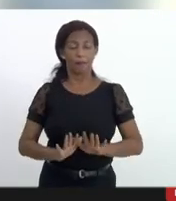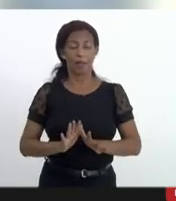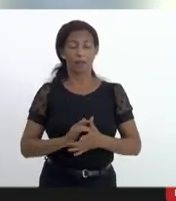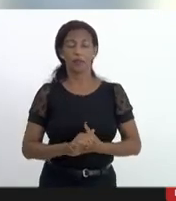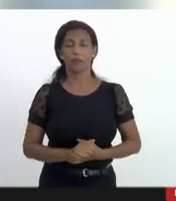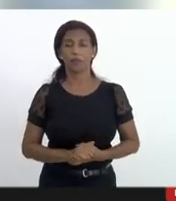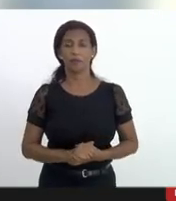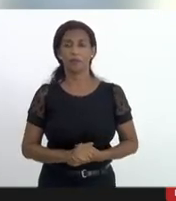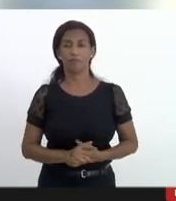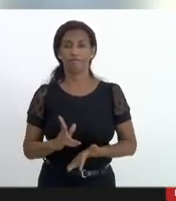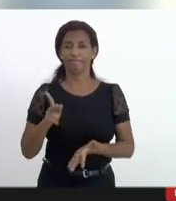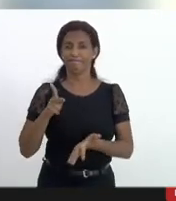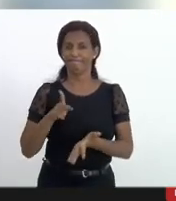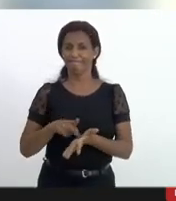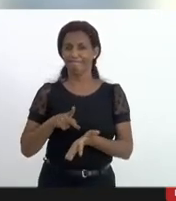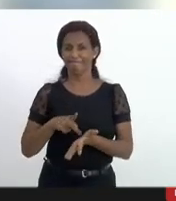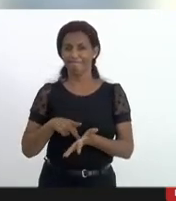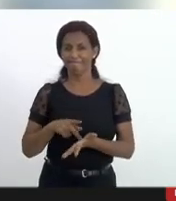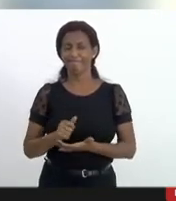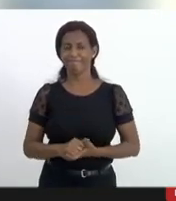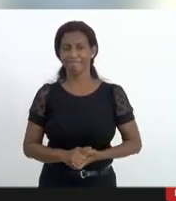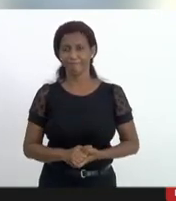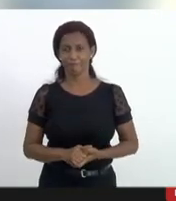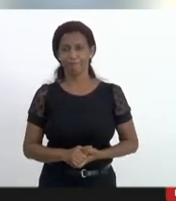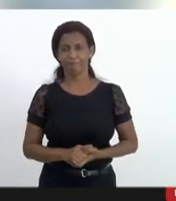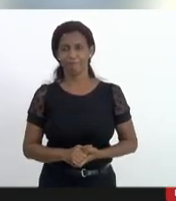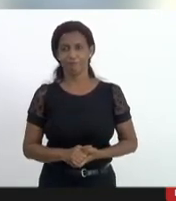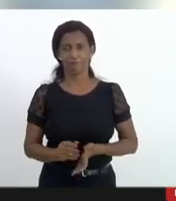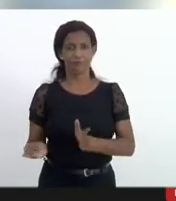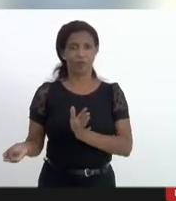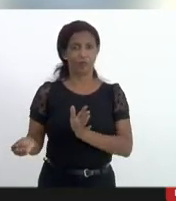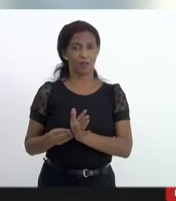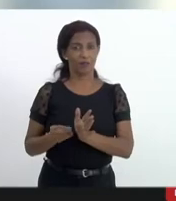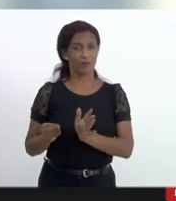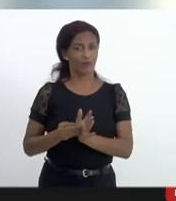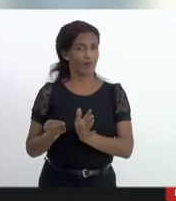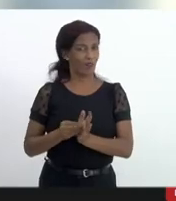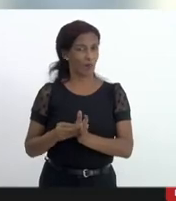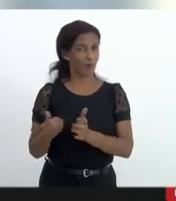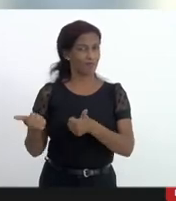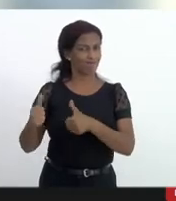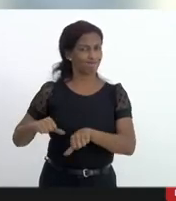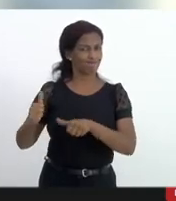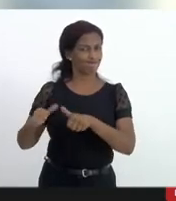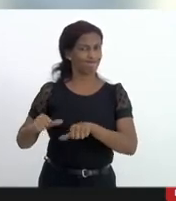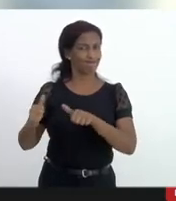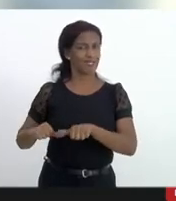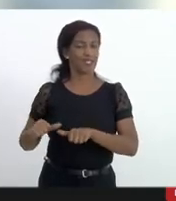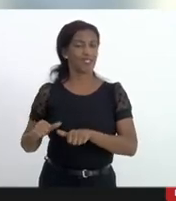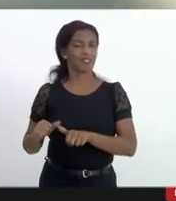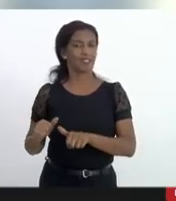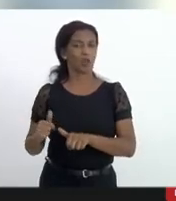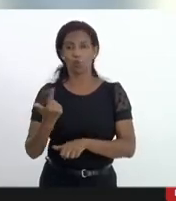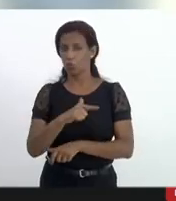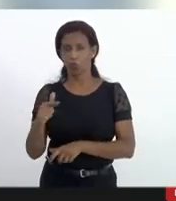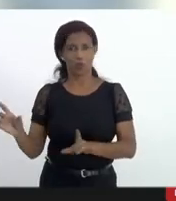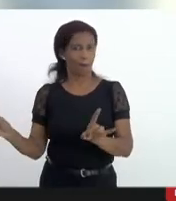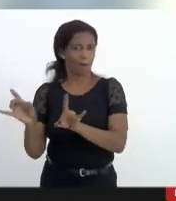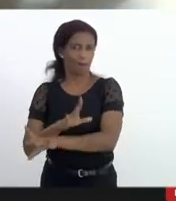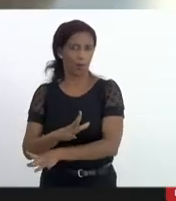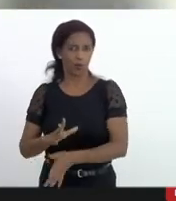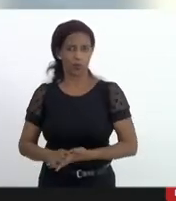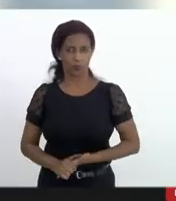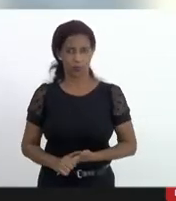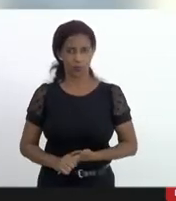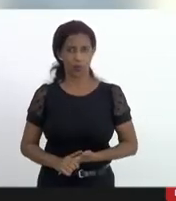isso realmente muito complexo esse produto ainda está sendo confeccionado a várias